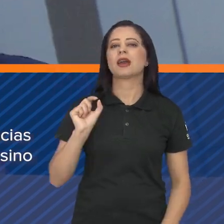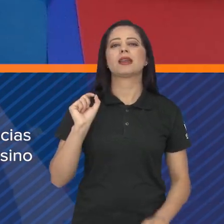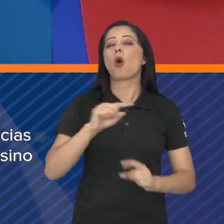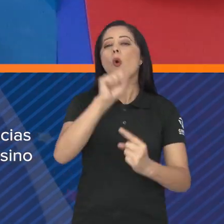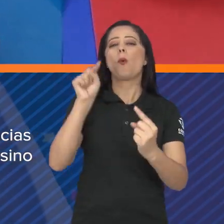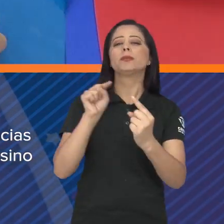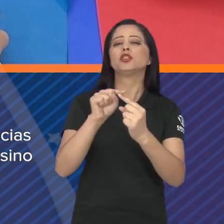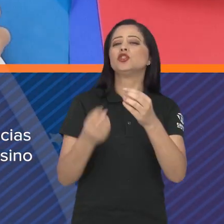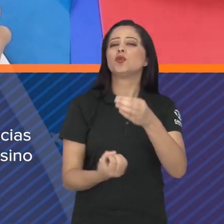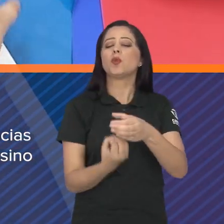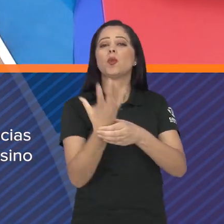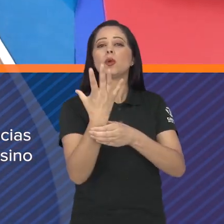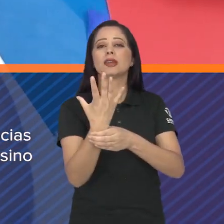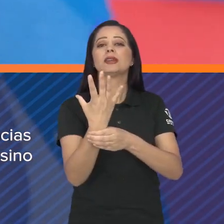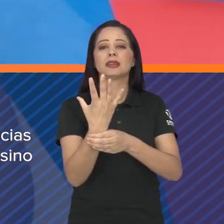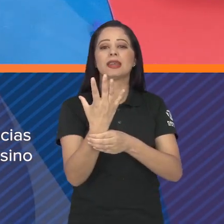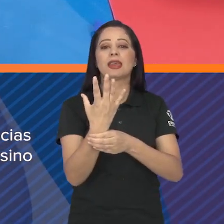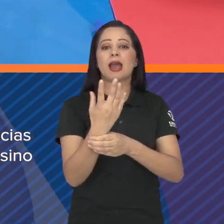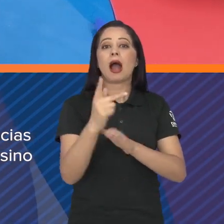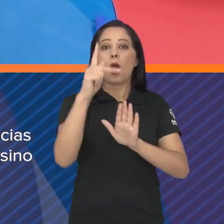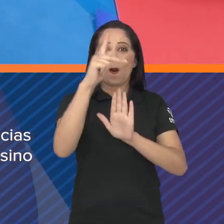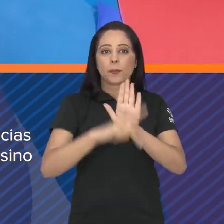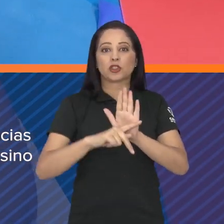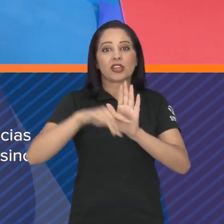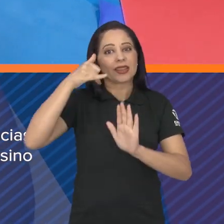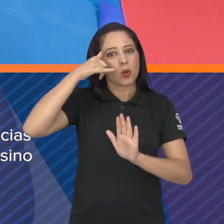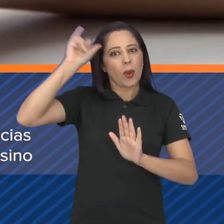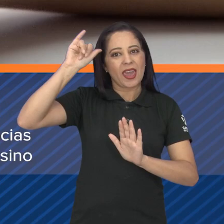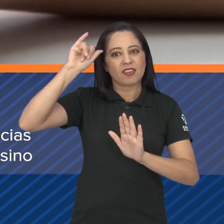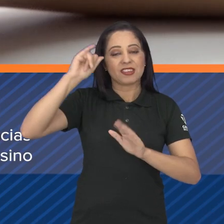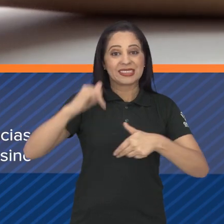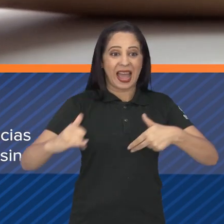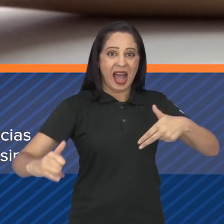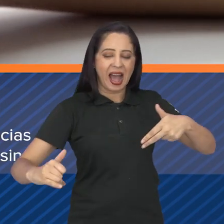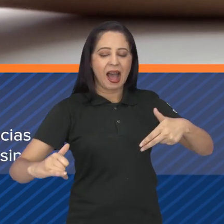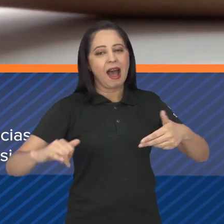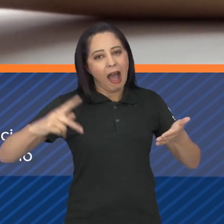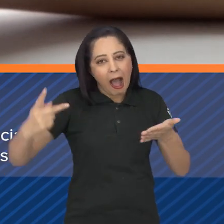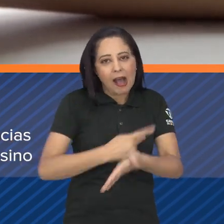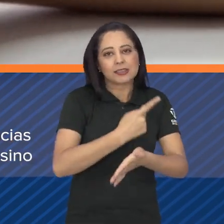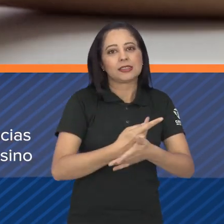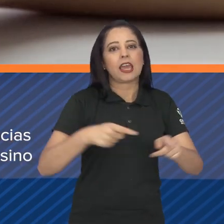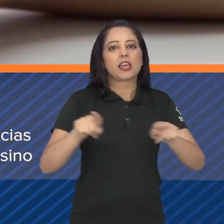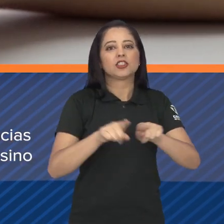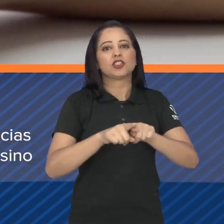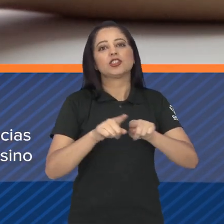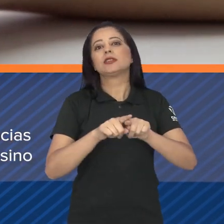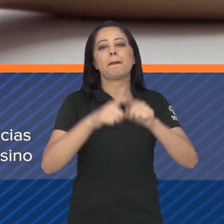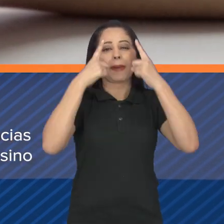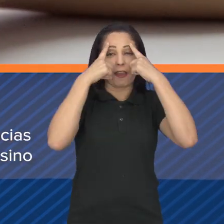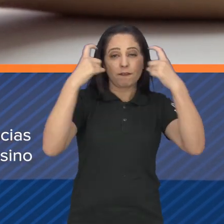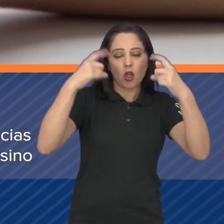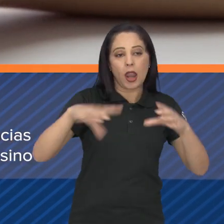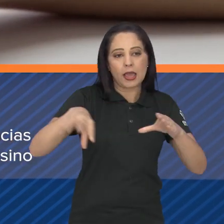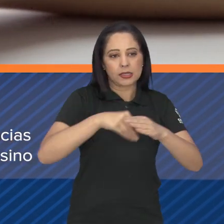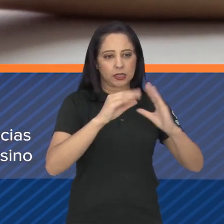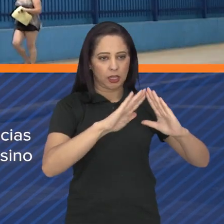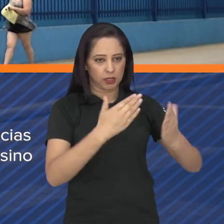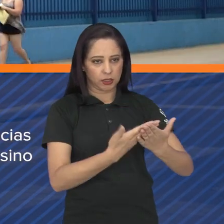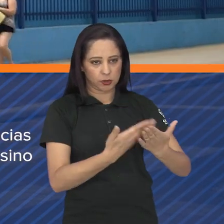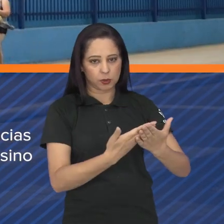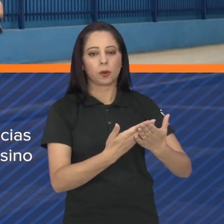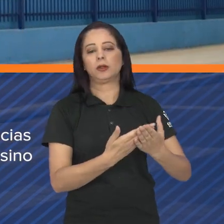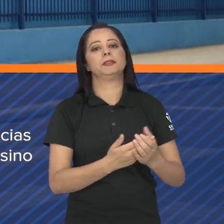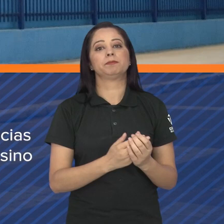um programa permanente de prevenção de acidentes e violências nas escolas públicas. A ideia é instituir comissões